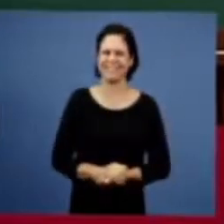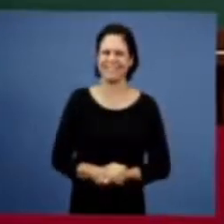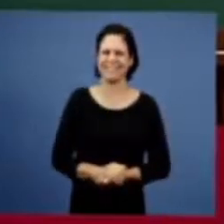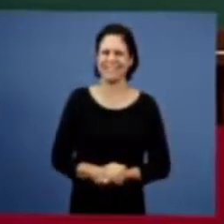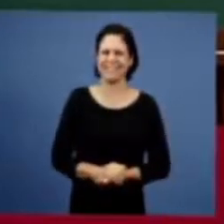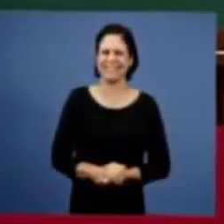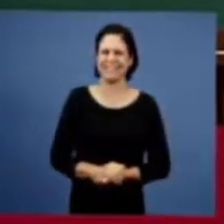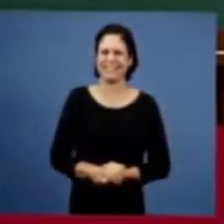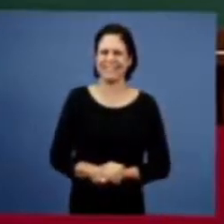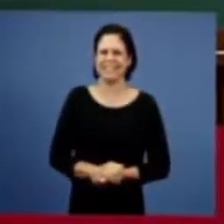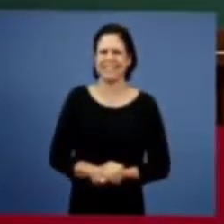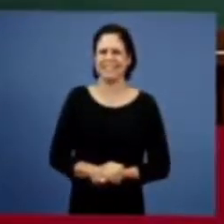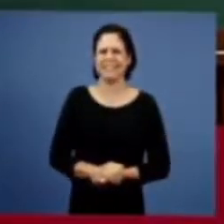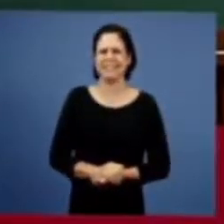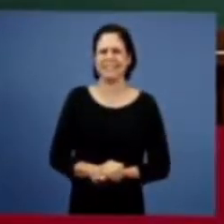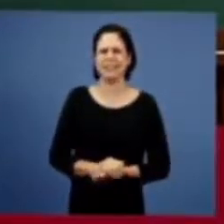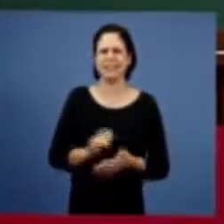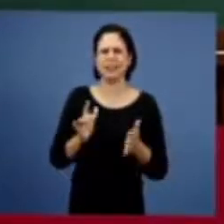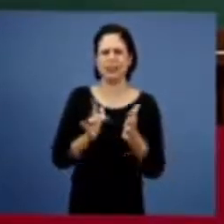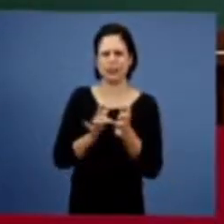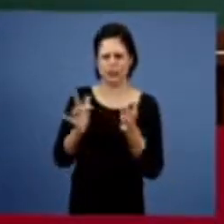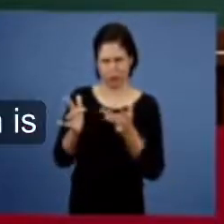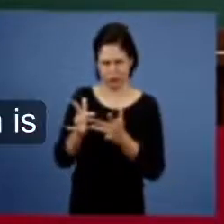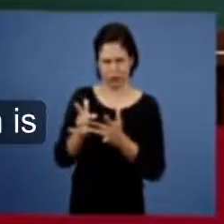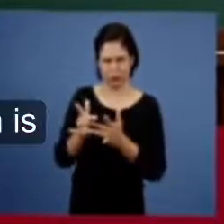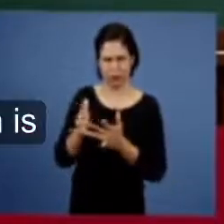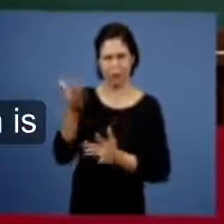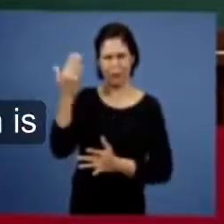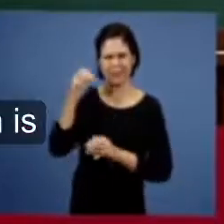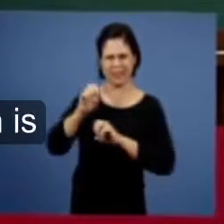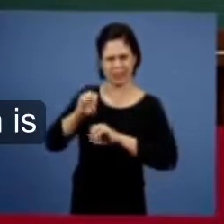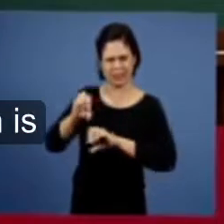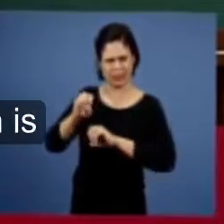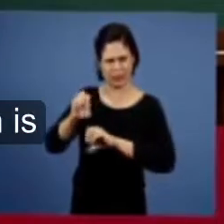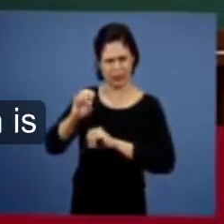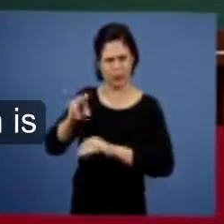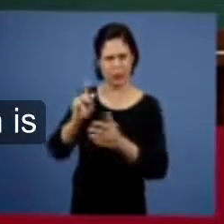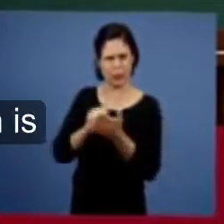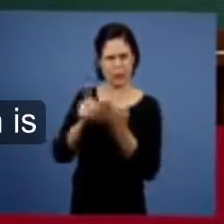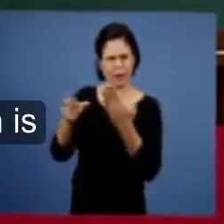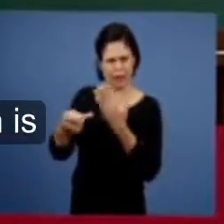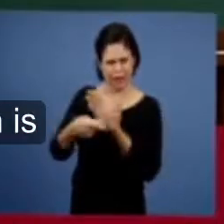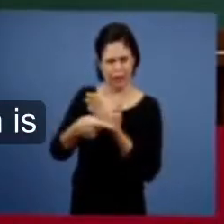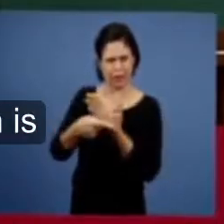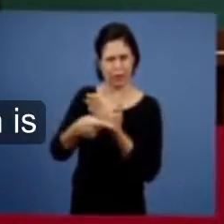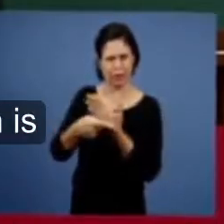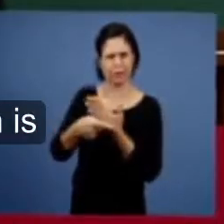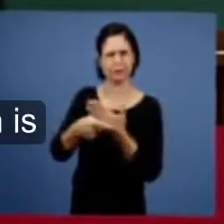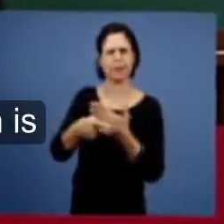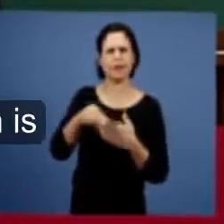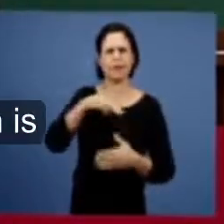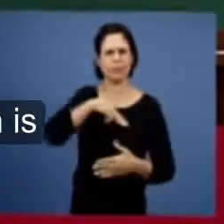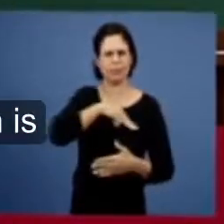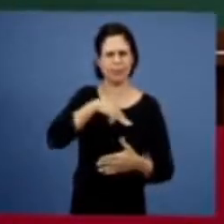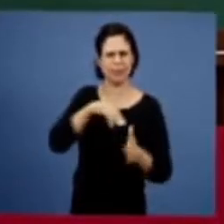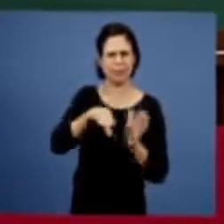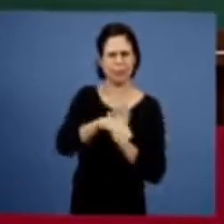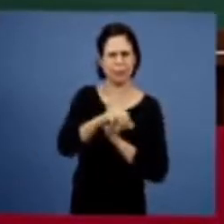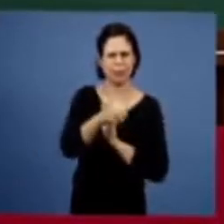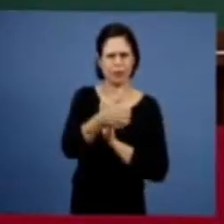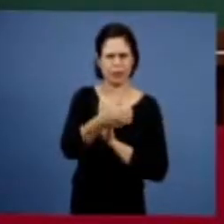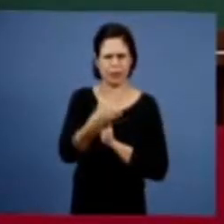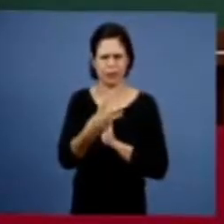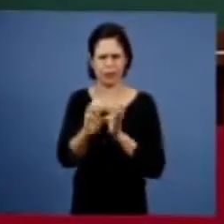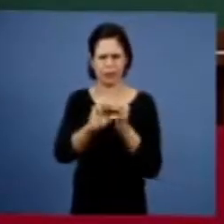então o comentário que o Senhor Jesus fez, foi na parábola do versículo 30 de Mateus capítulo 13, então a pergunta é,